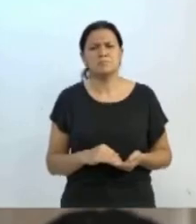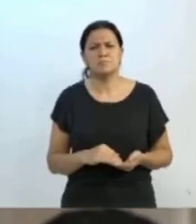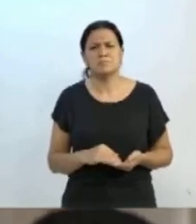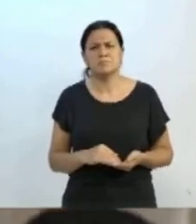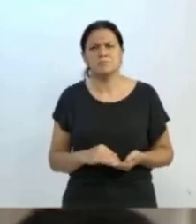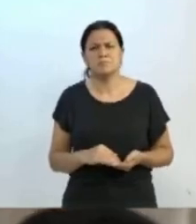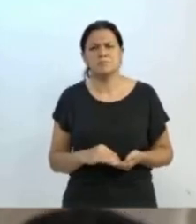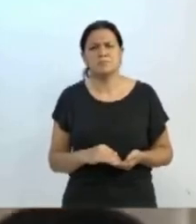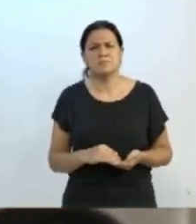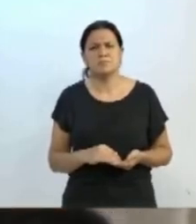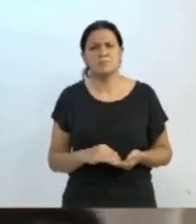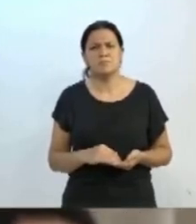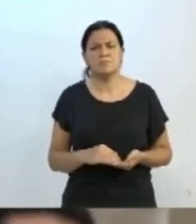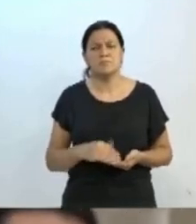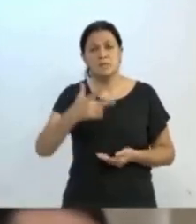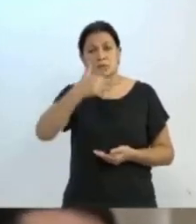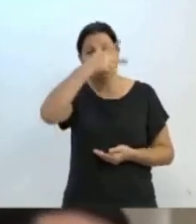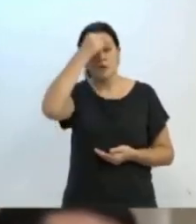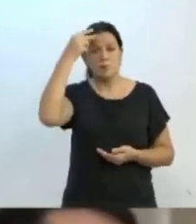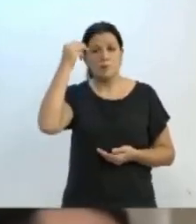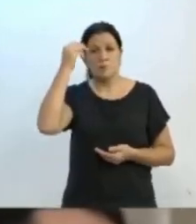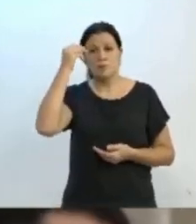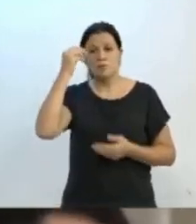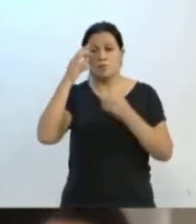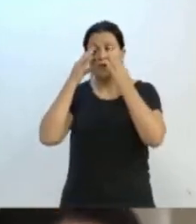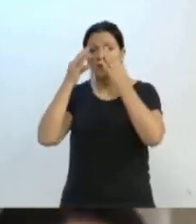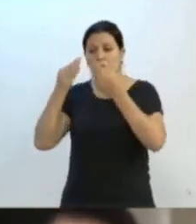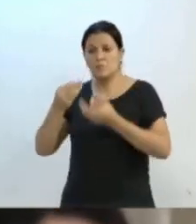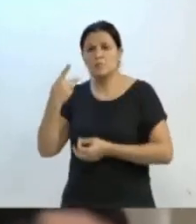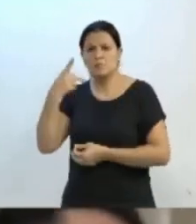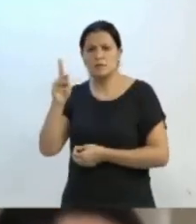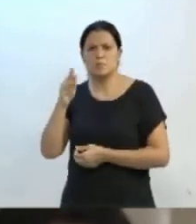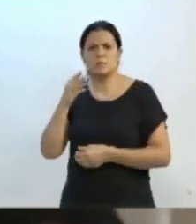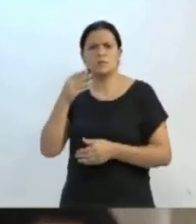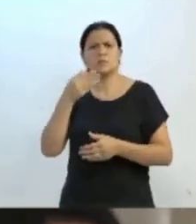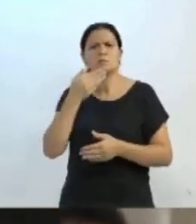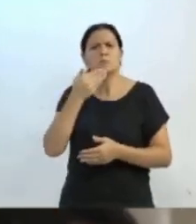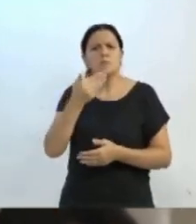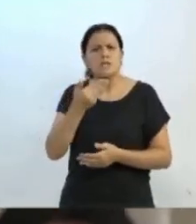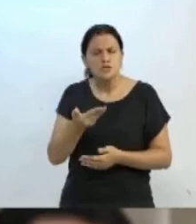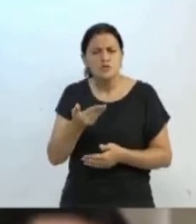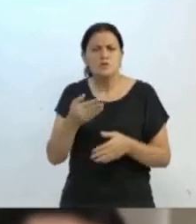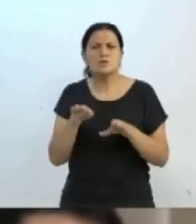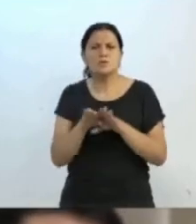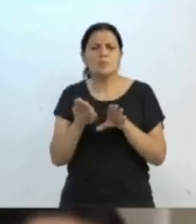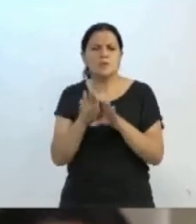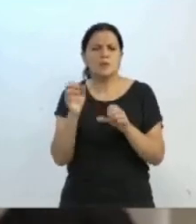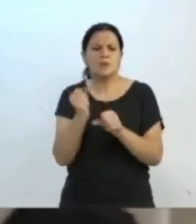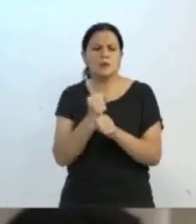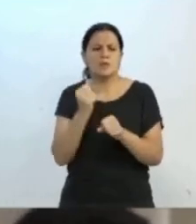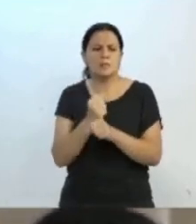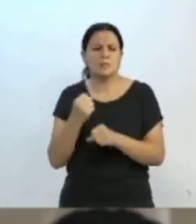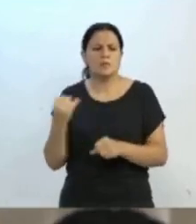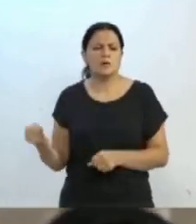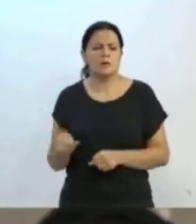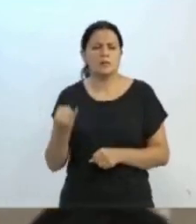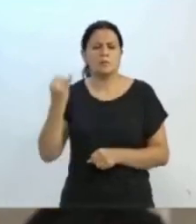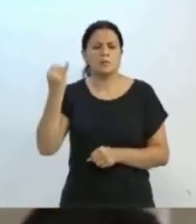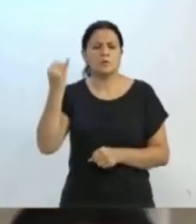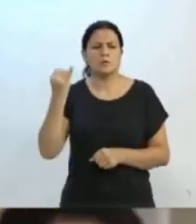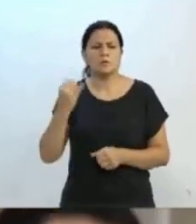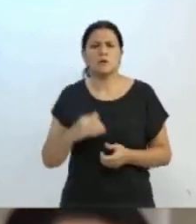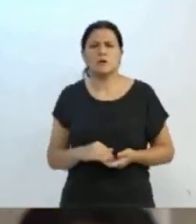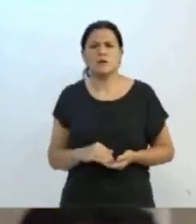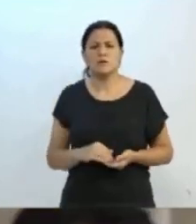atendendo as suas solicitações, o senhor executando as obras importantes para a nossa comunidade, ali da Nova Esperança.